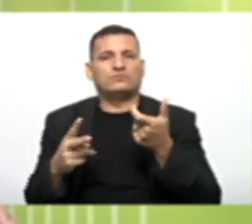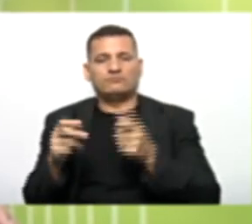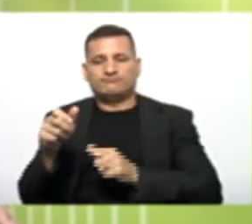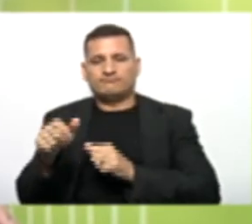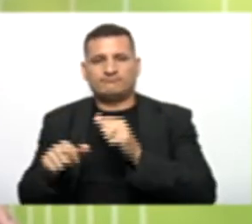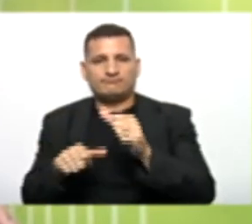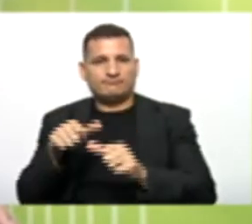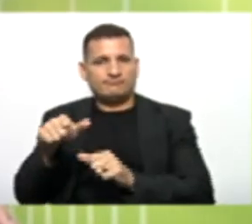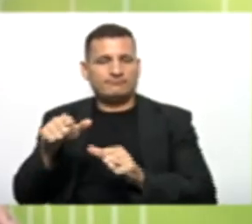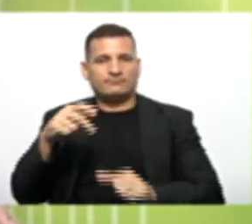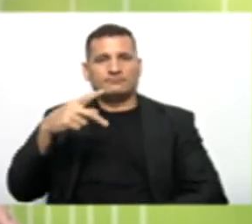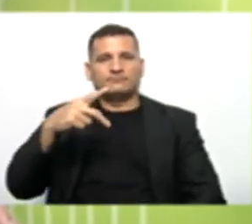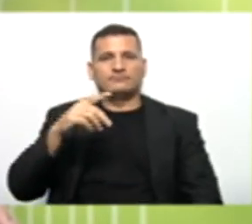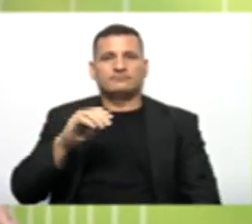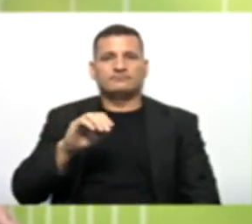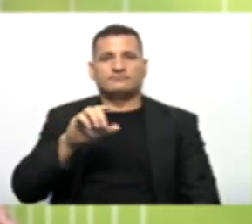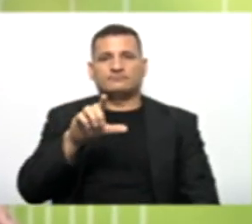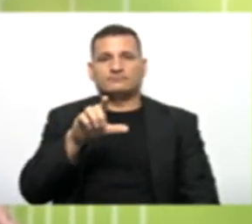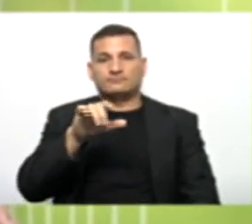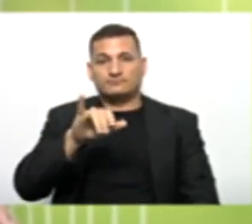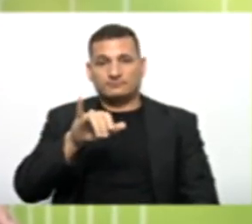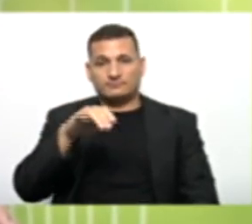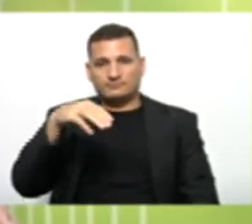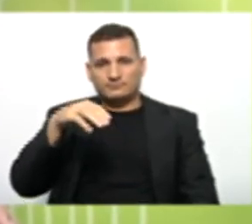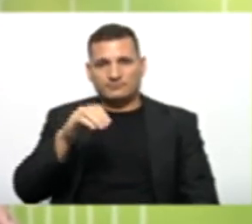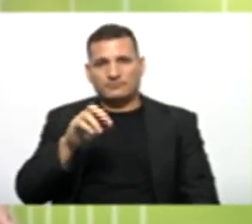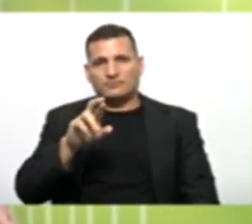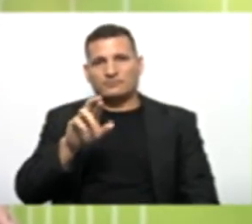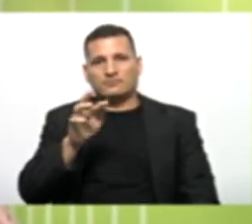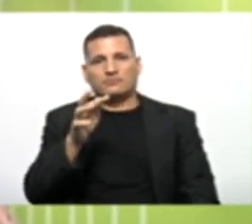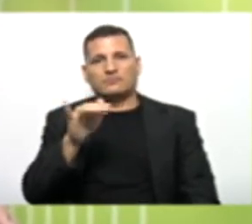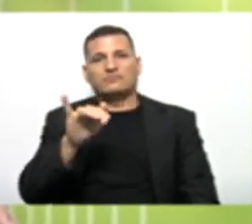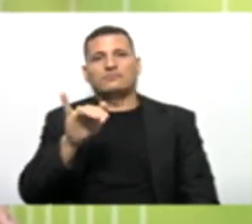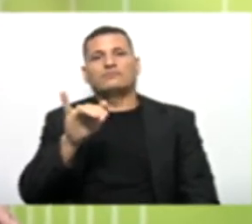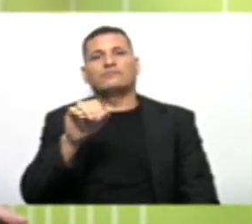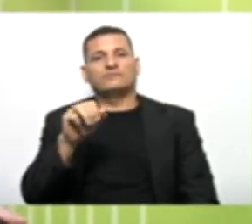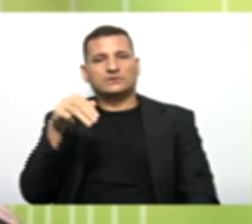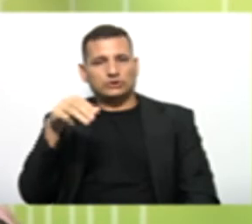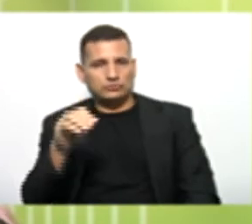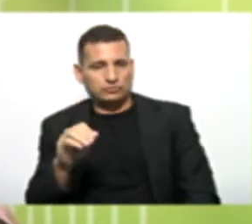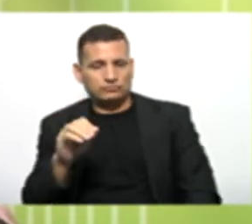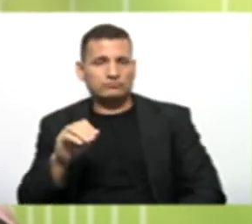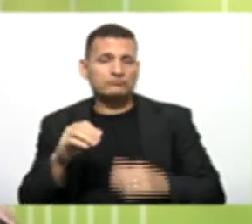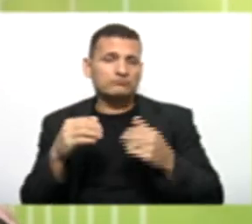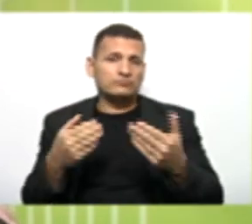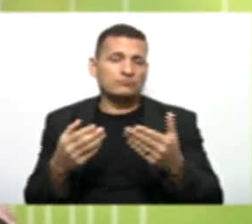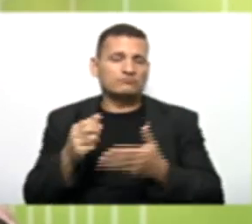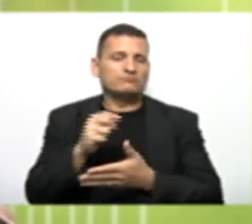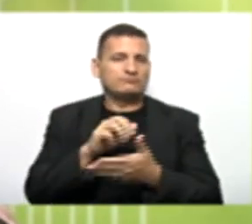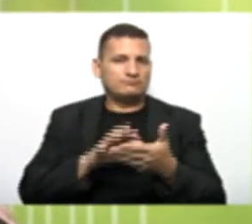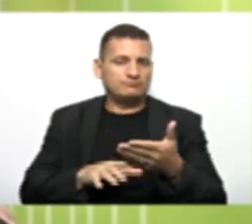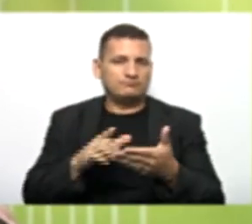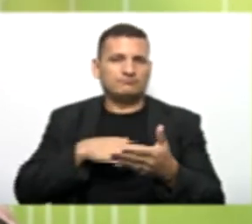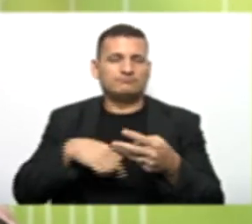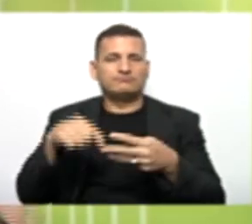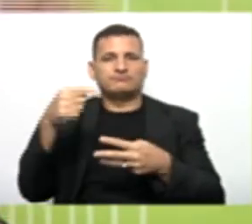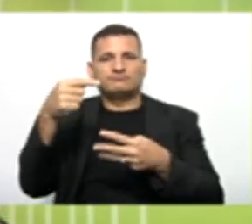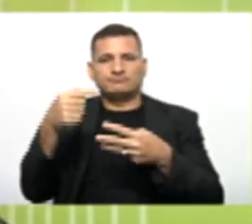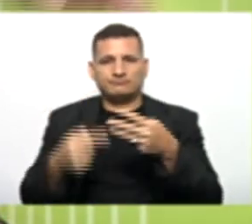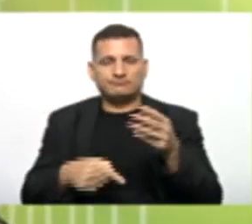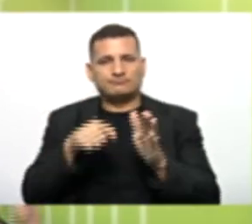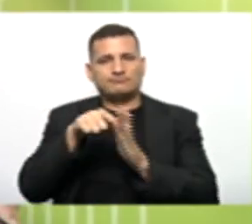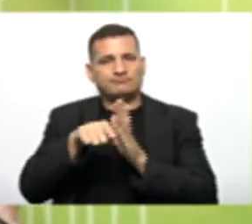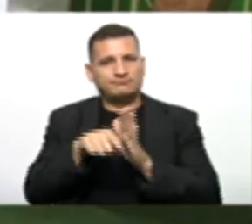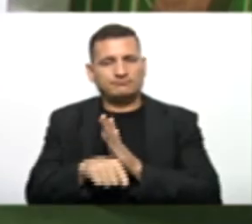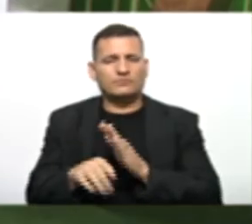Eu não vou deixar Esse conteúdo Para trás Eu vou continuar Aqui com a explicação Com vocês Espero que vocês Tenham conseguido resolver As três questões Propostas aí Professor